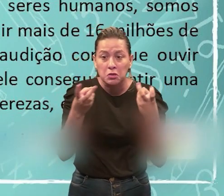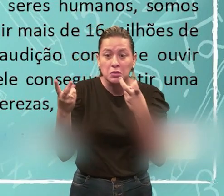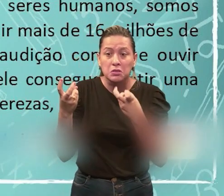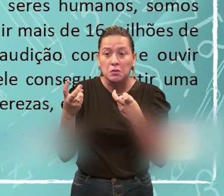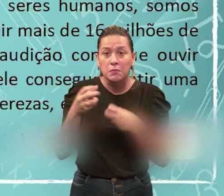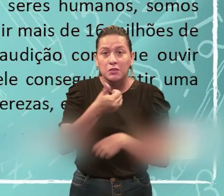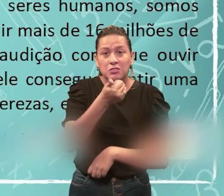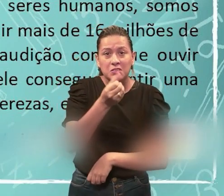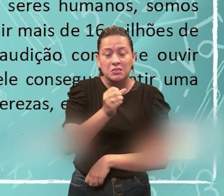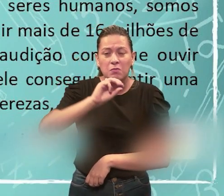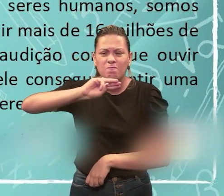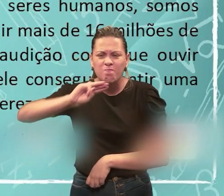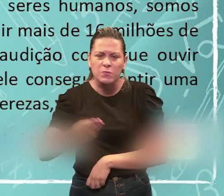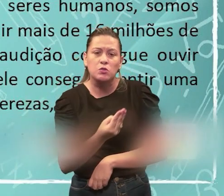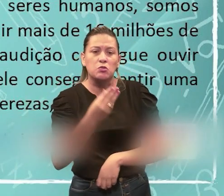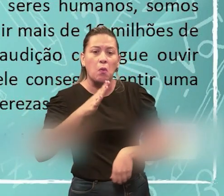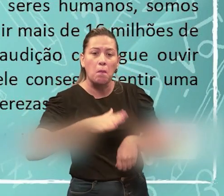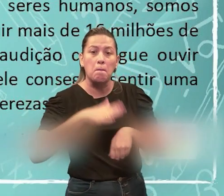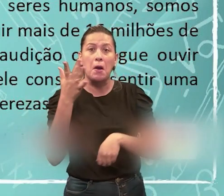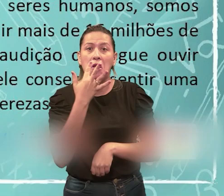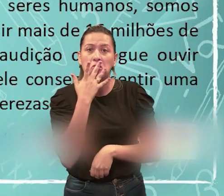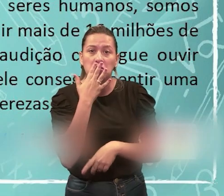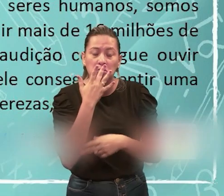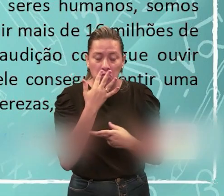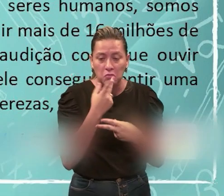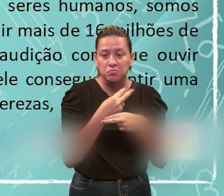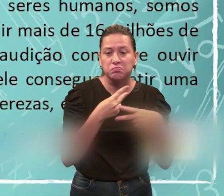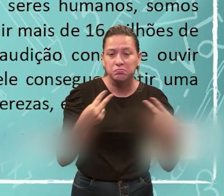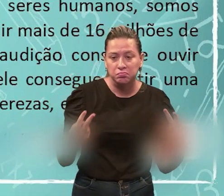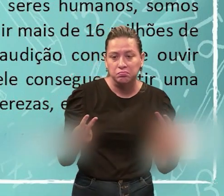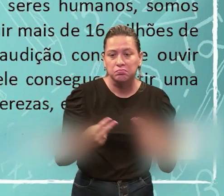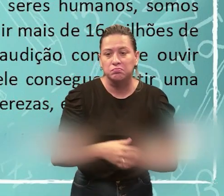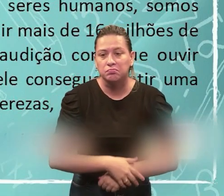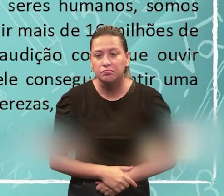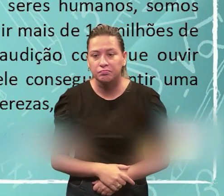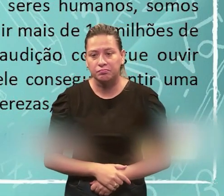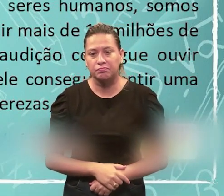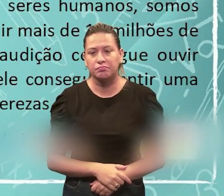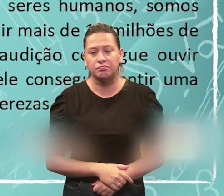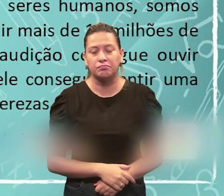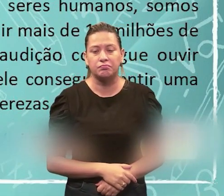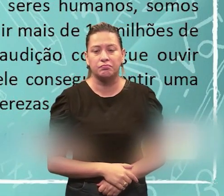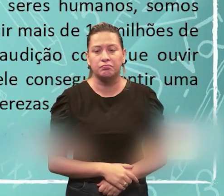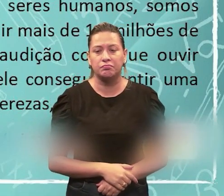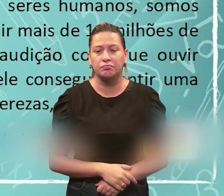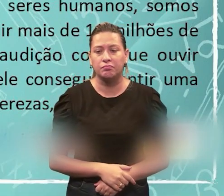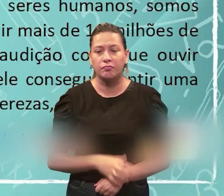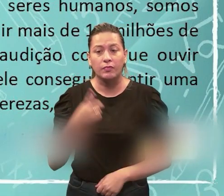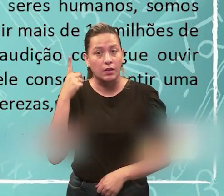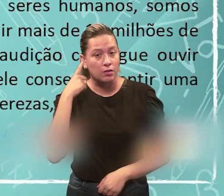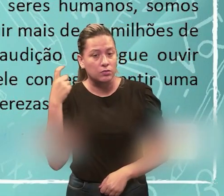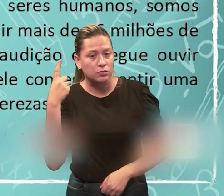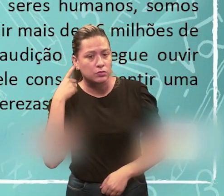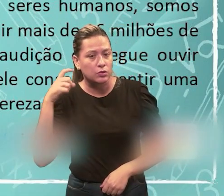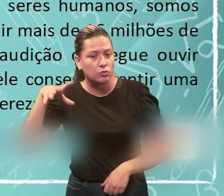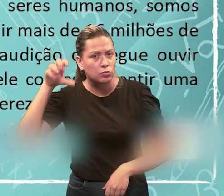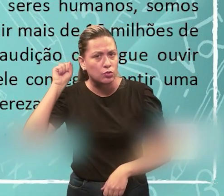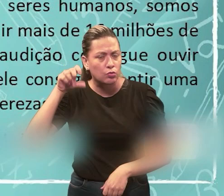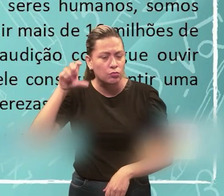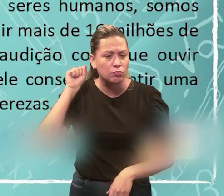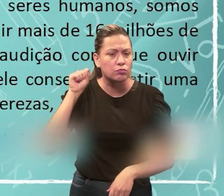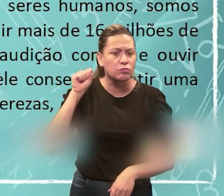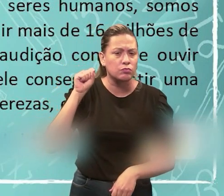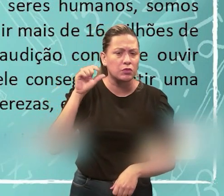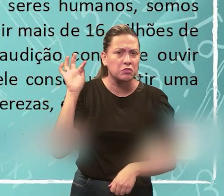16 milhões de tonalidade e cores diferentes. O ser humano. O que mais? Nossa audição consegue ouvir sons de